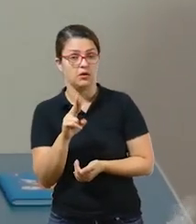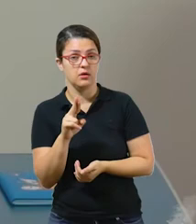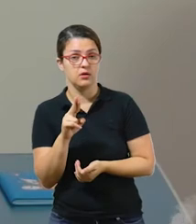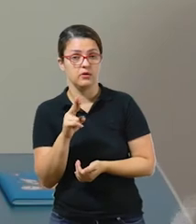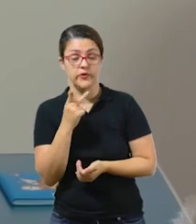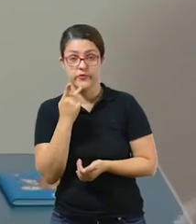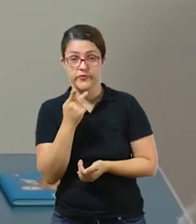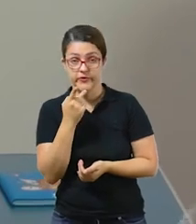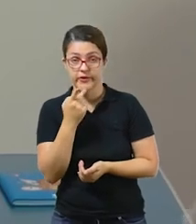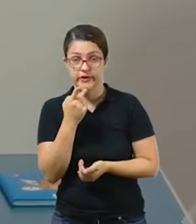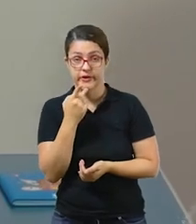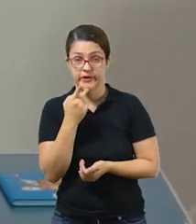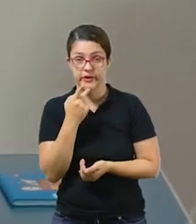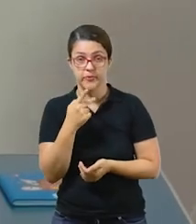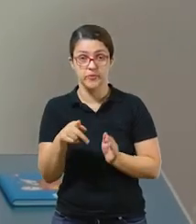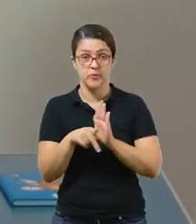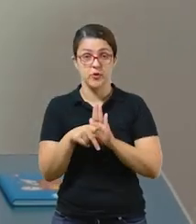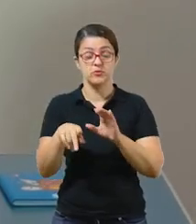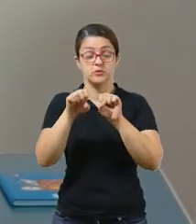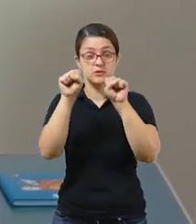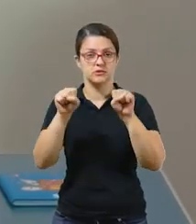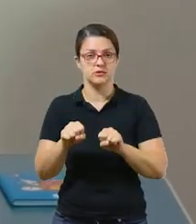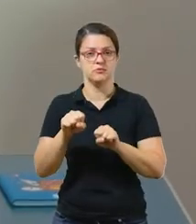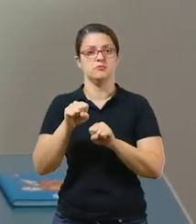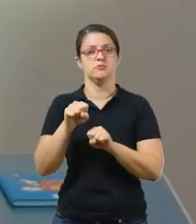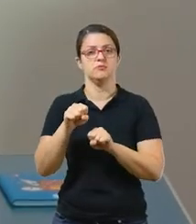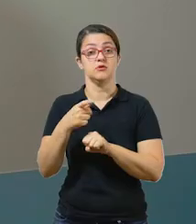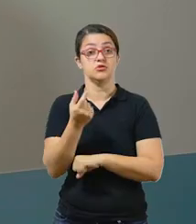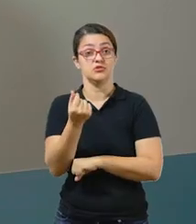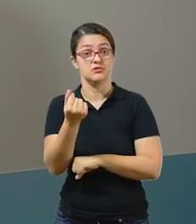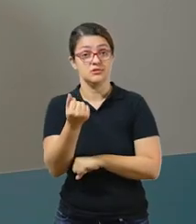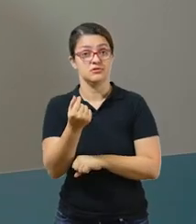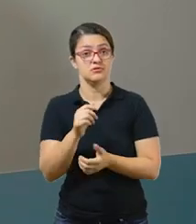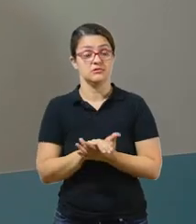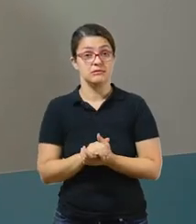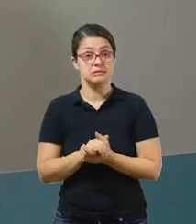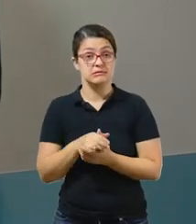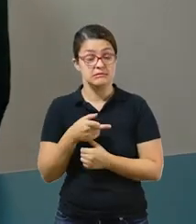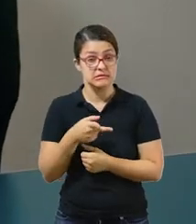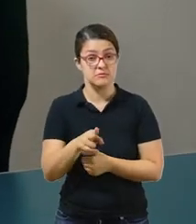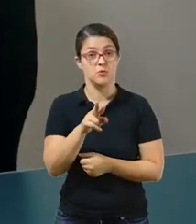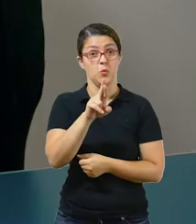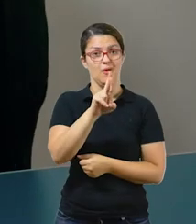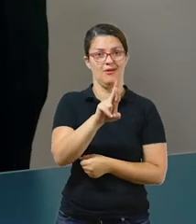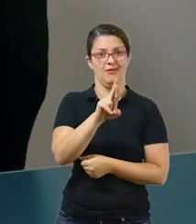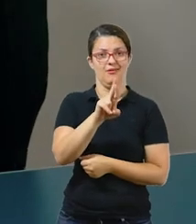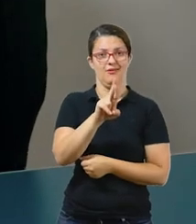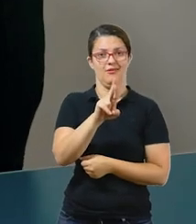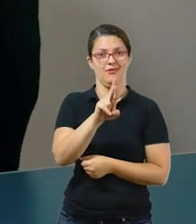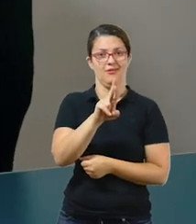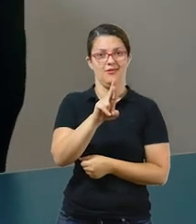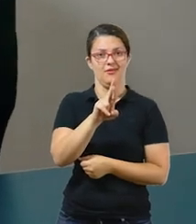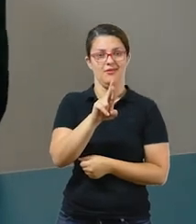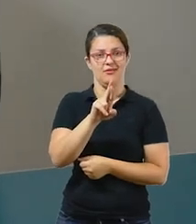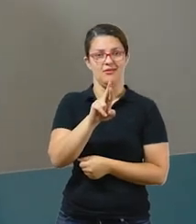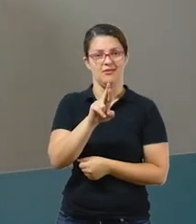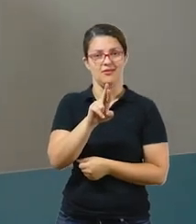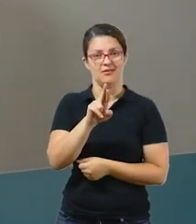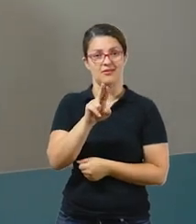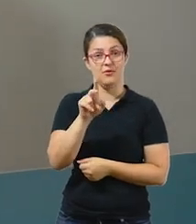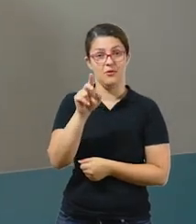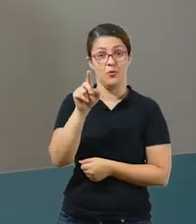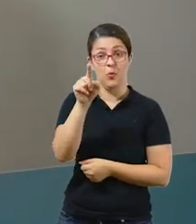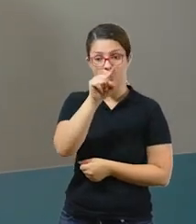sempre que nós vamos falar de sistema monetário, você sempre tem que colocar o R de real, que é a moeda brasileira, e o símbolo de cifrão,